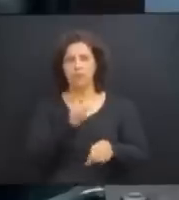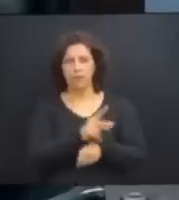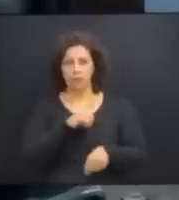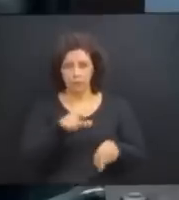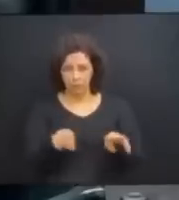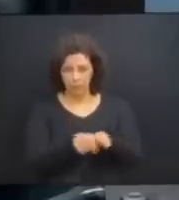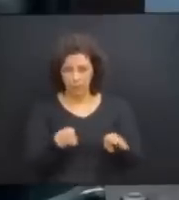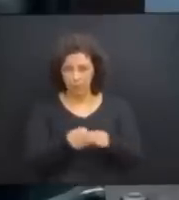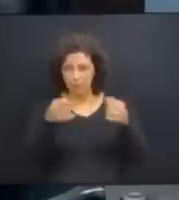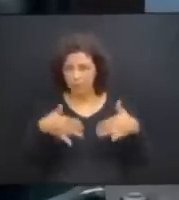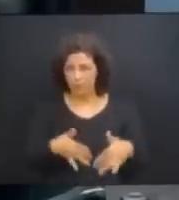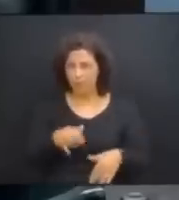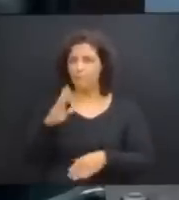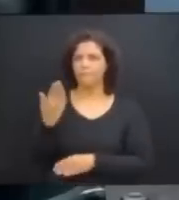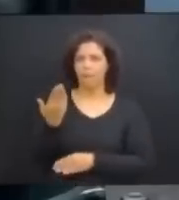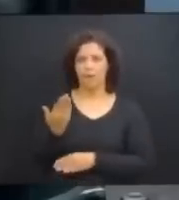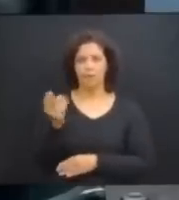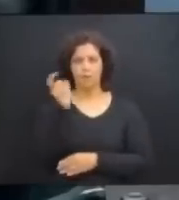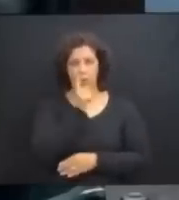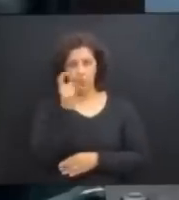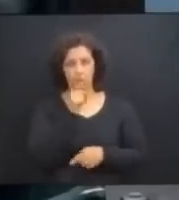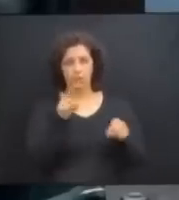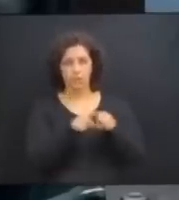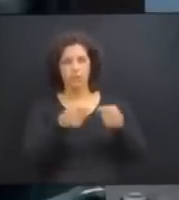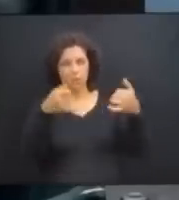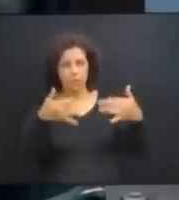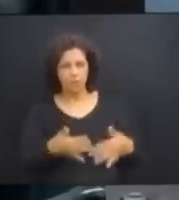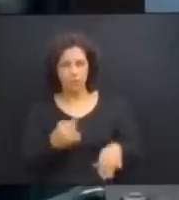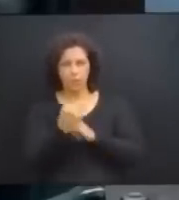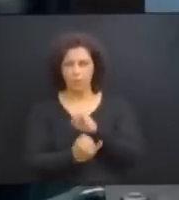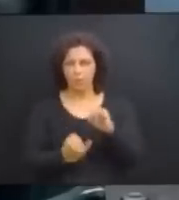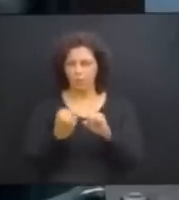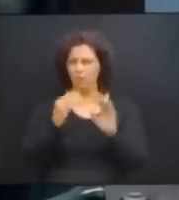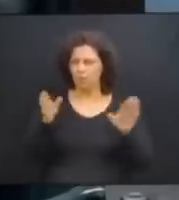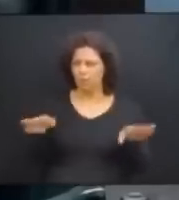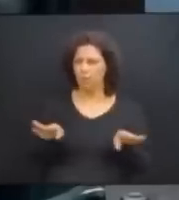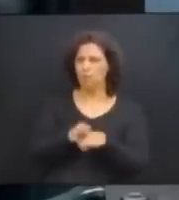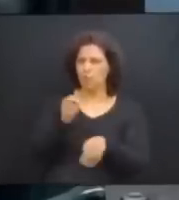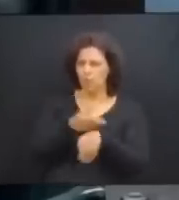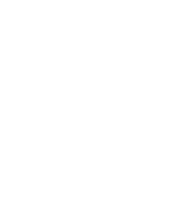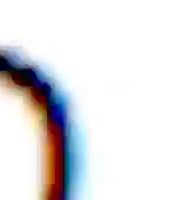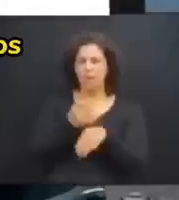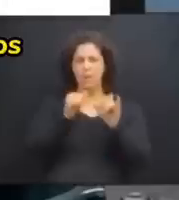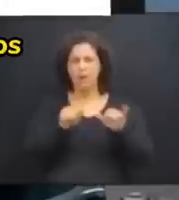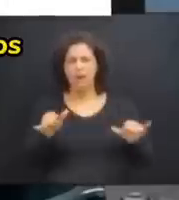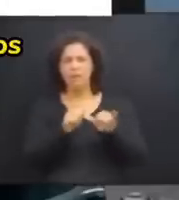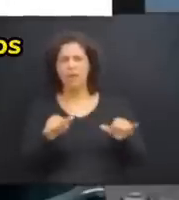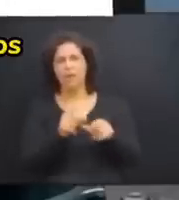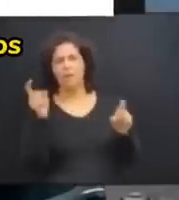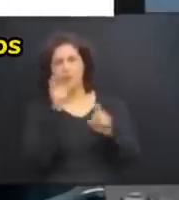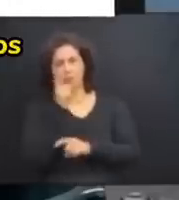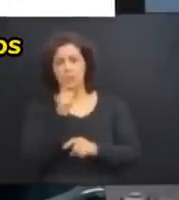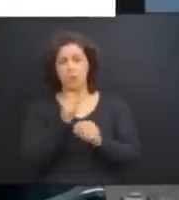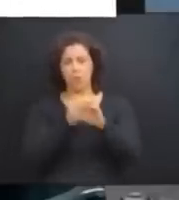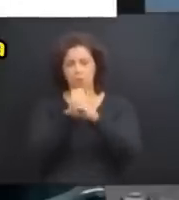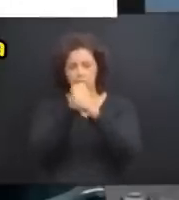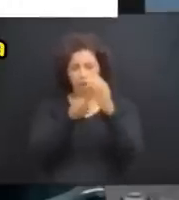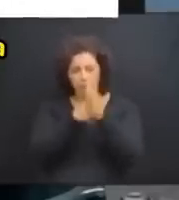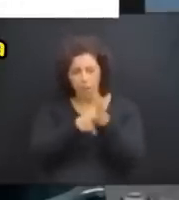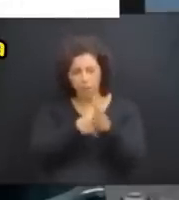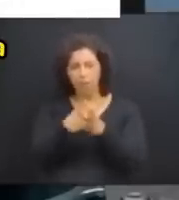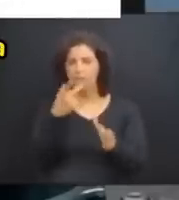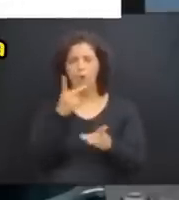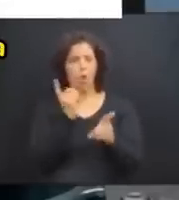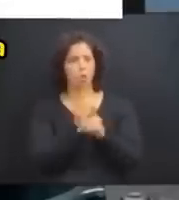Essa notícia é falsa e já foi desmentida na internet. E nós temos aqui, o laboratório afirmou que agrotóxicos não